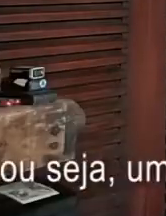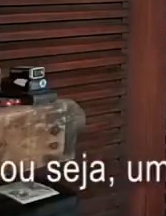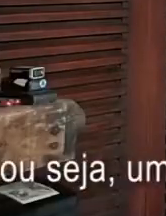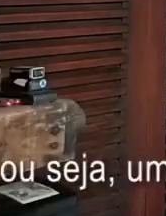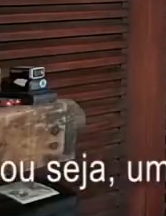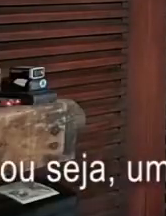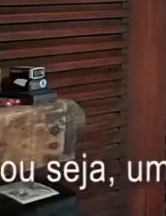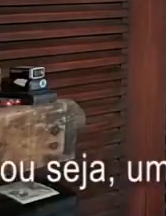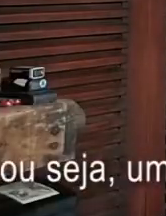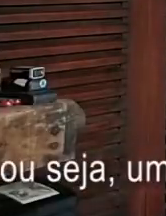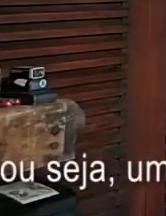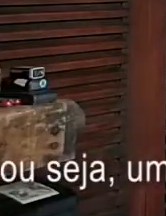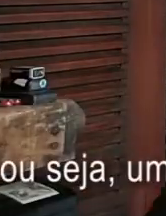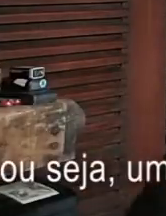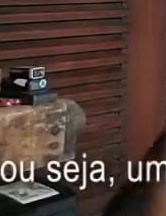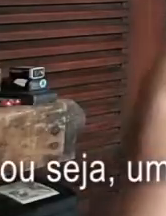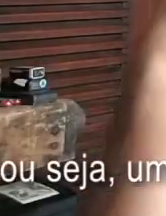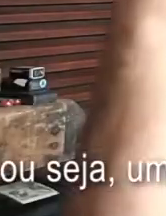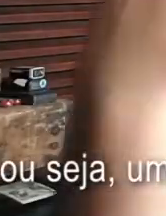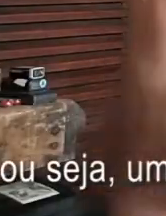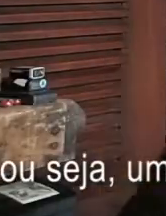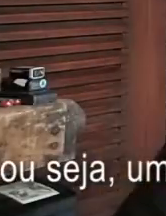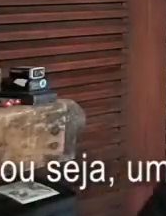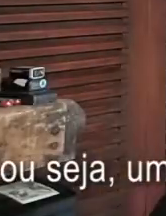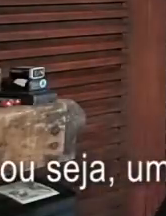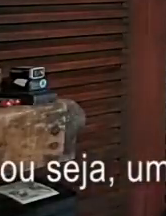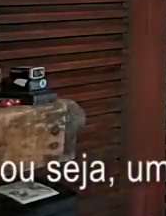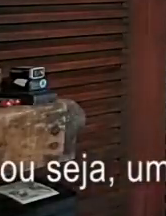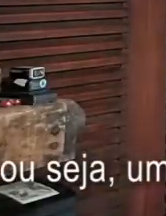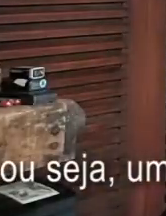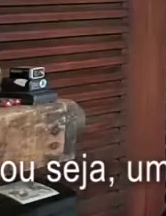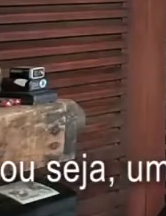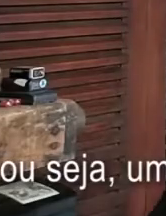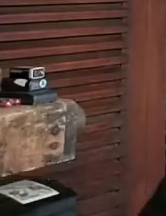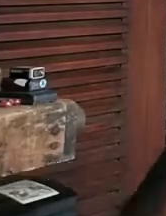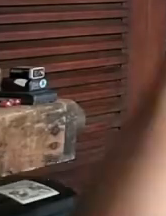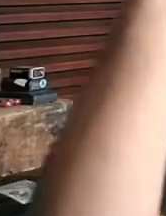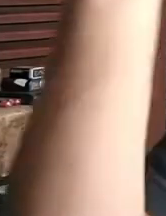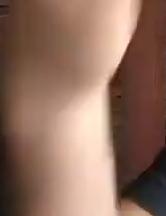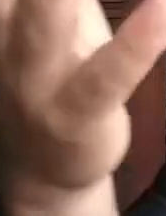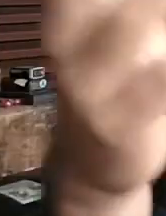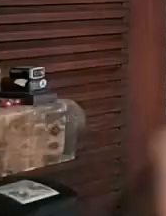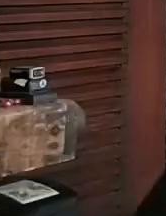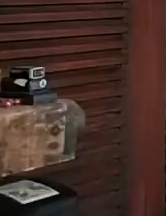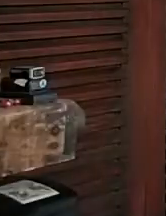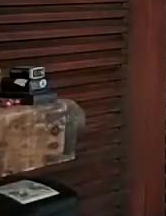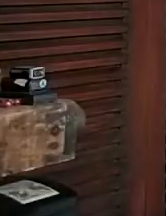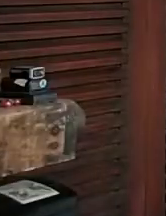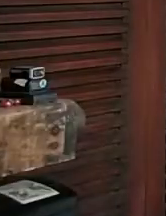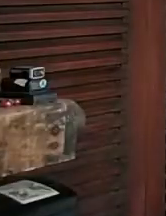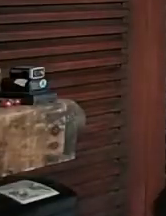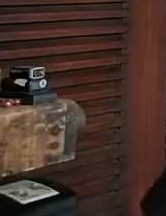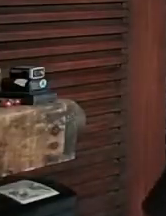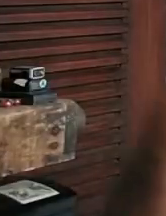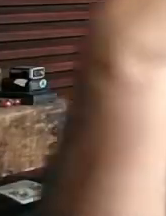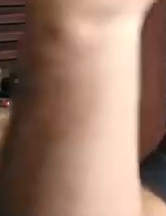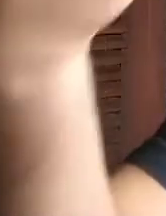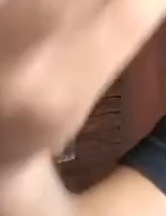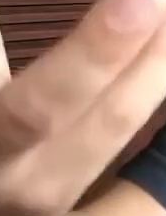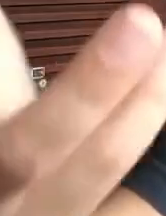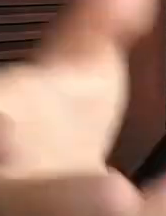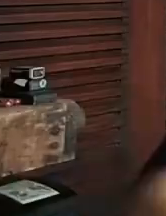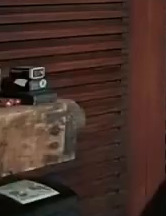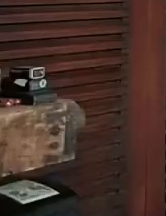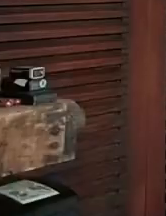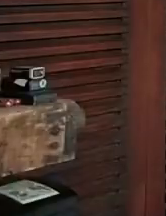ferramentas, ou seja, uma hora a gente vai lançar a mão de uma roda, uma hora de um estudo, uma hora de uma vivência, uma hora de uma dança, uma